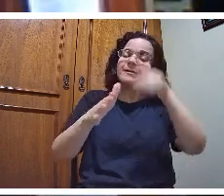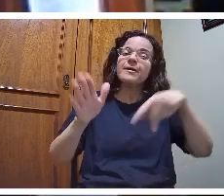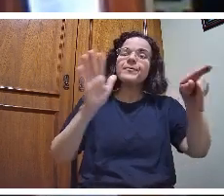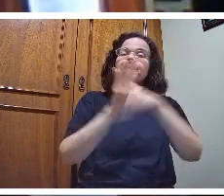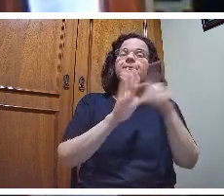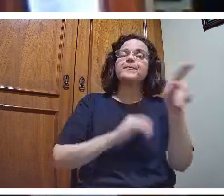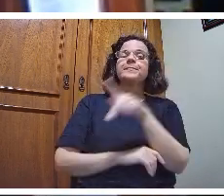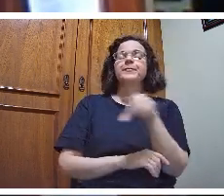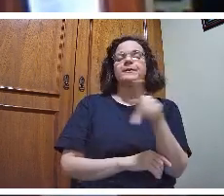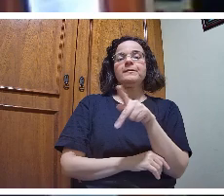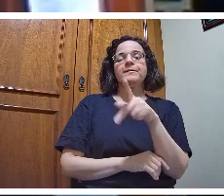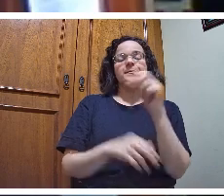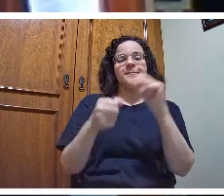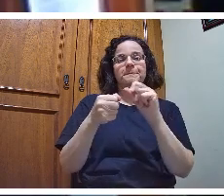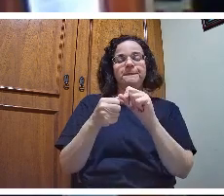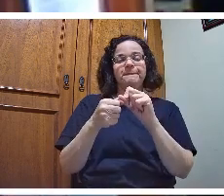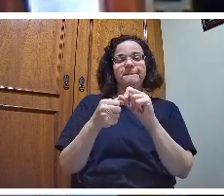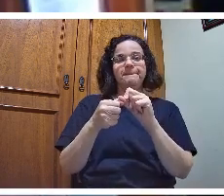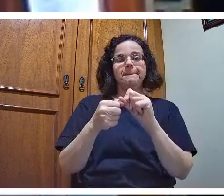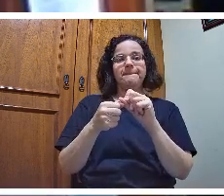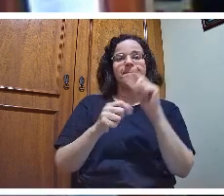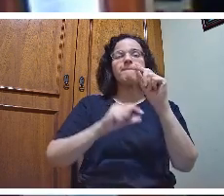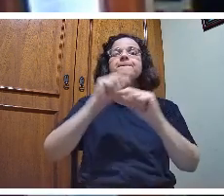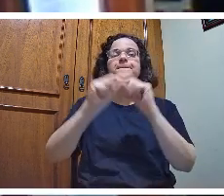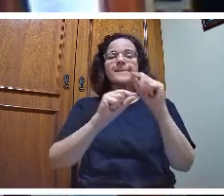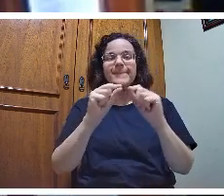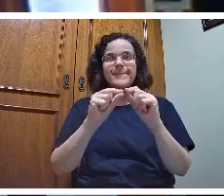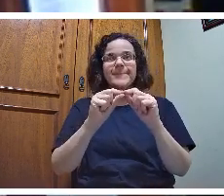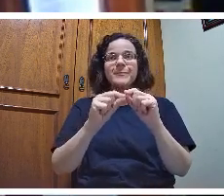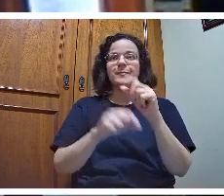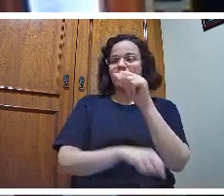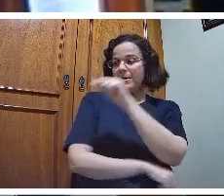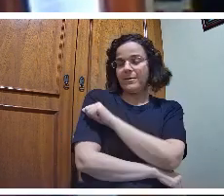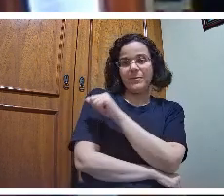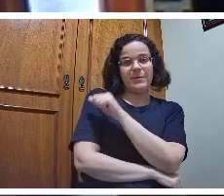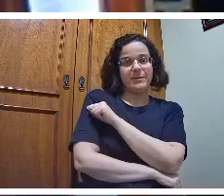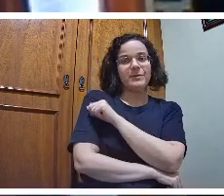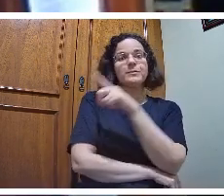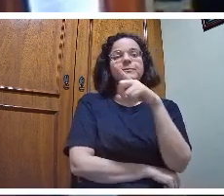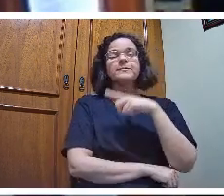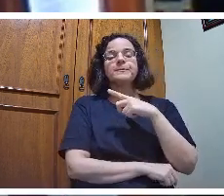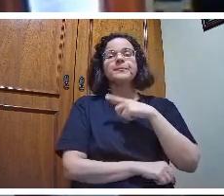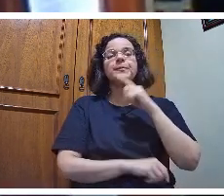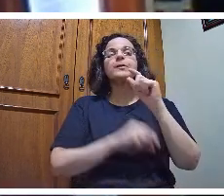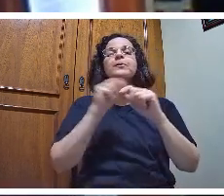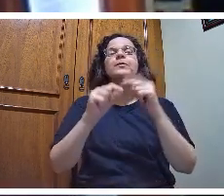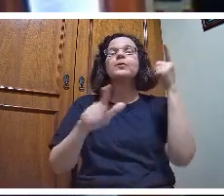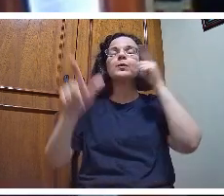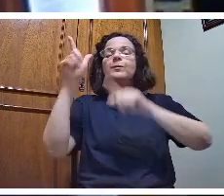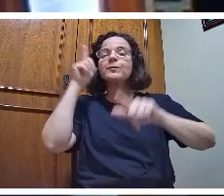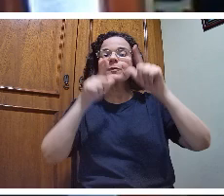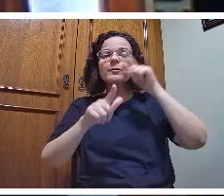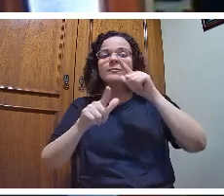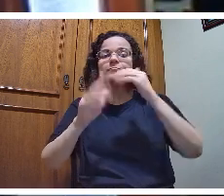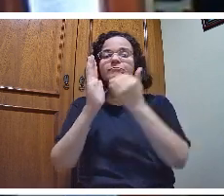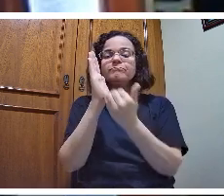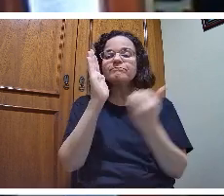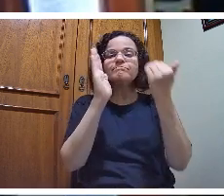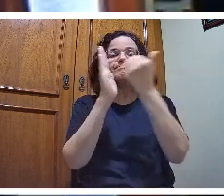o aluno tenha as condições de ascender de aprender bigode que é muito claro